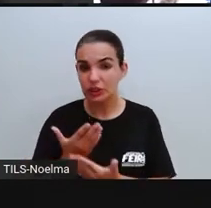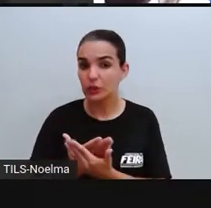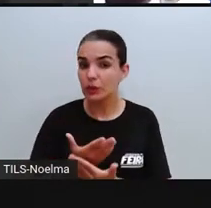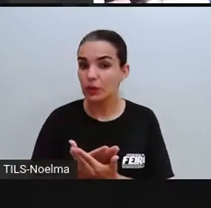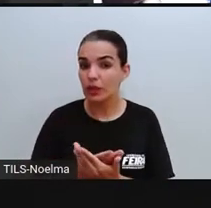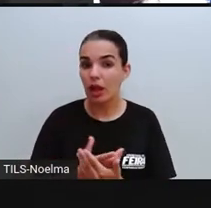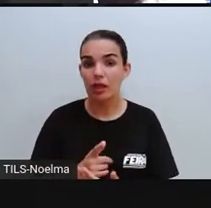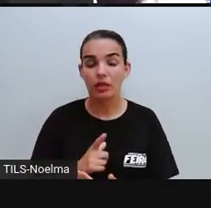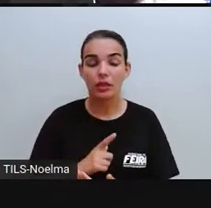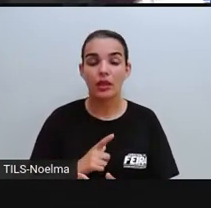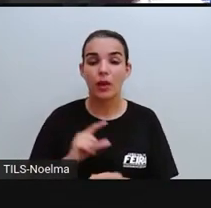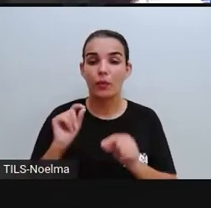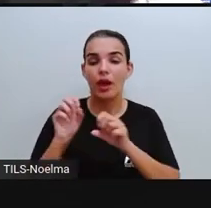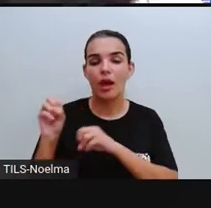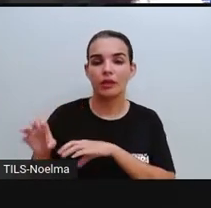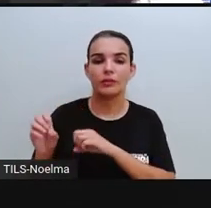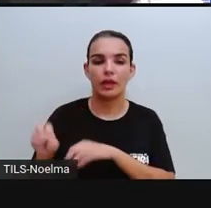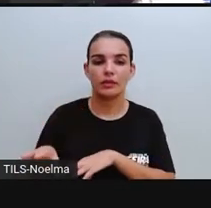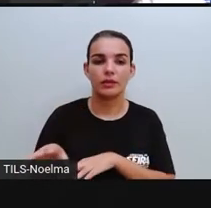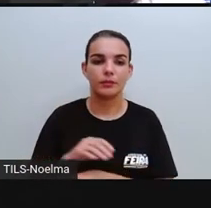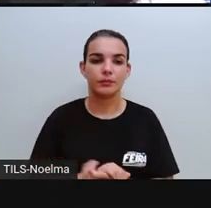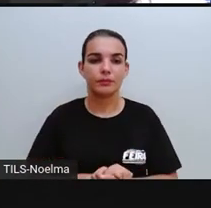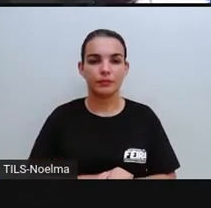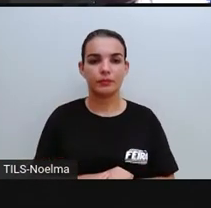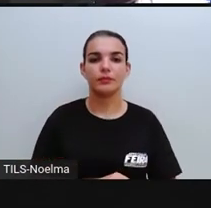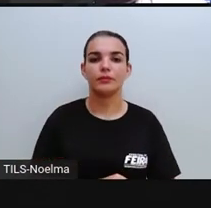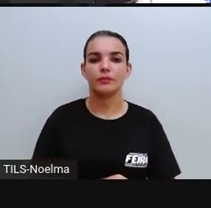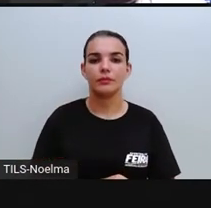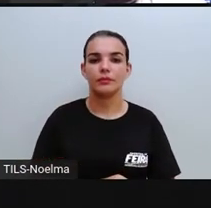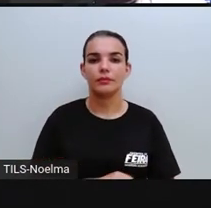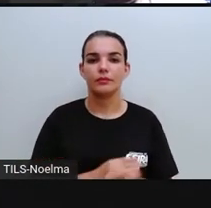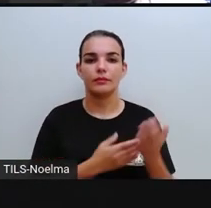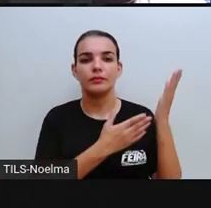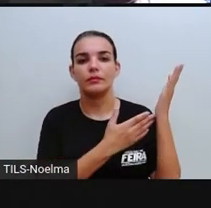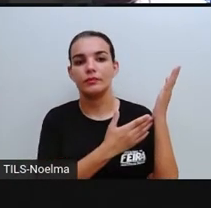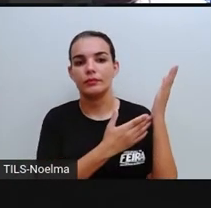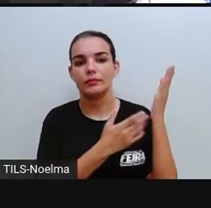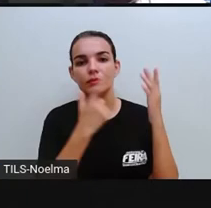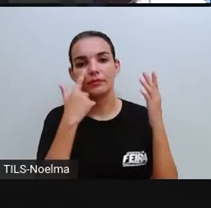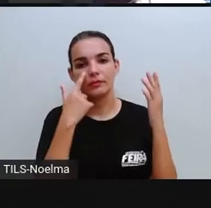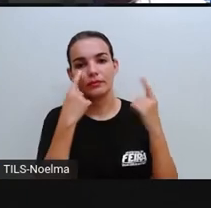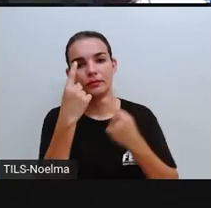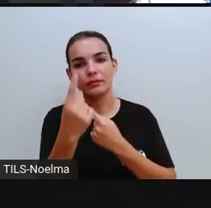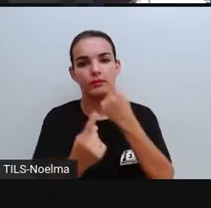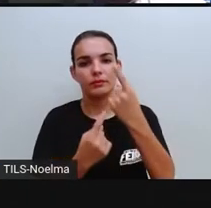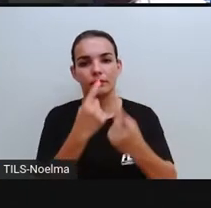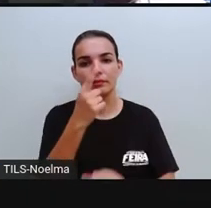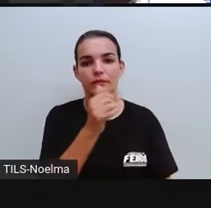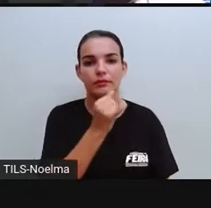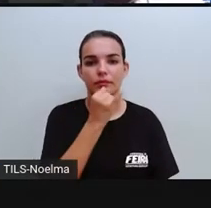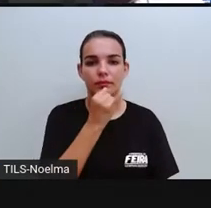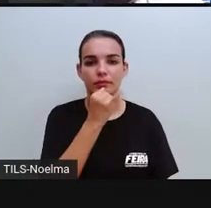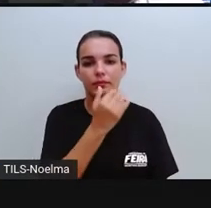Prestam serviço aí de educação. Olha lá, alguns exemplos.